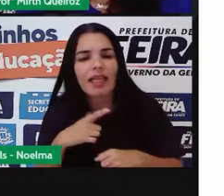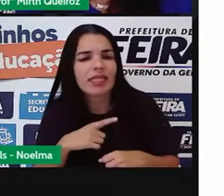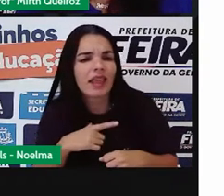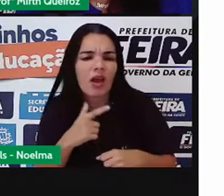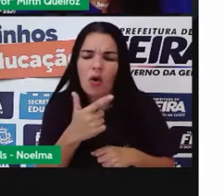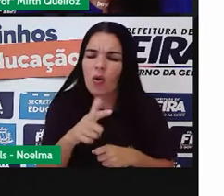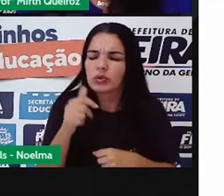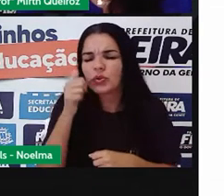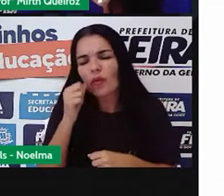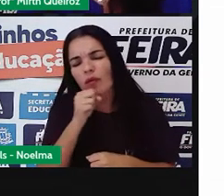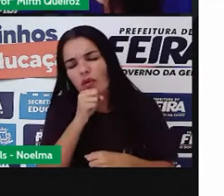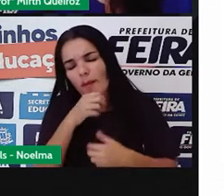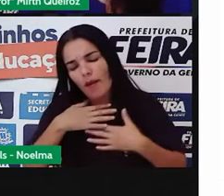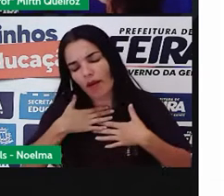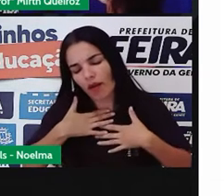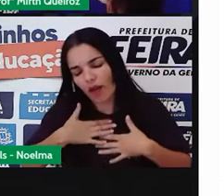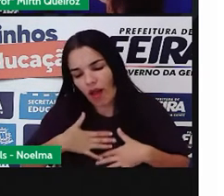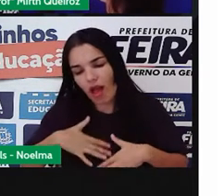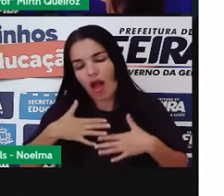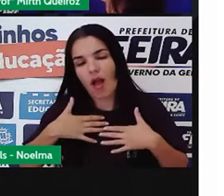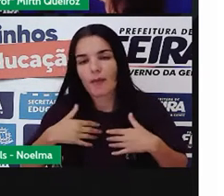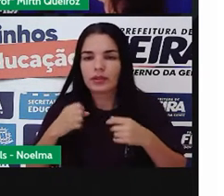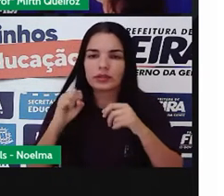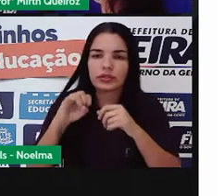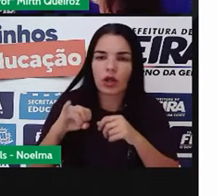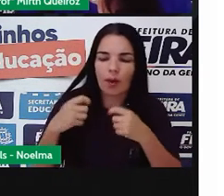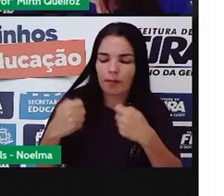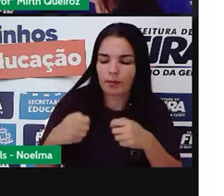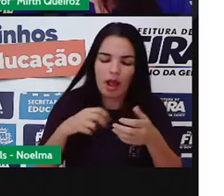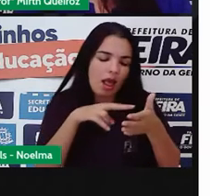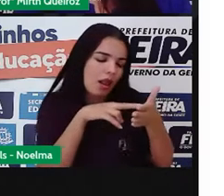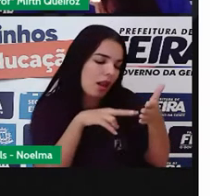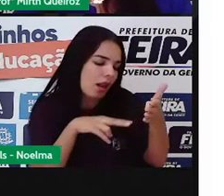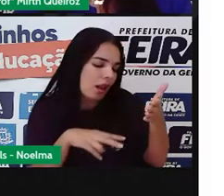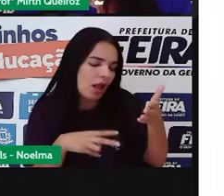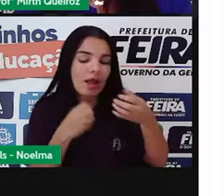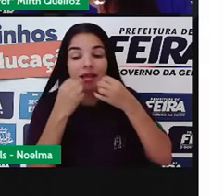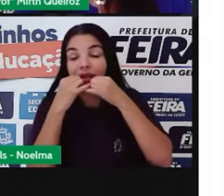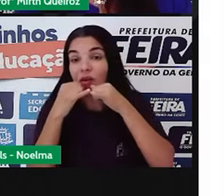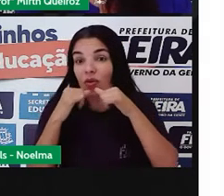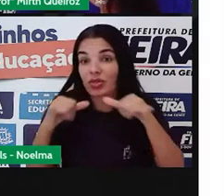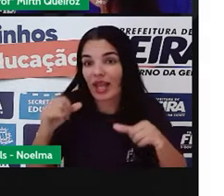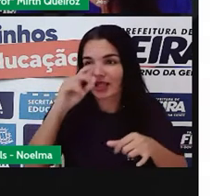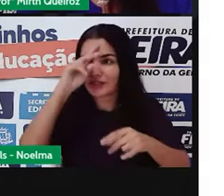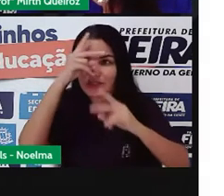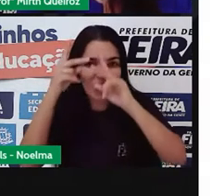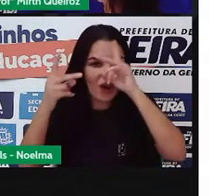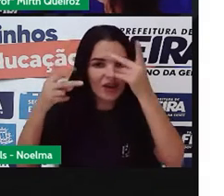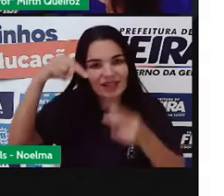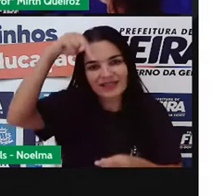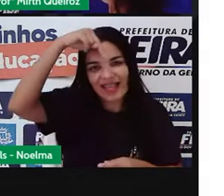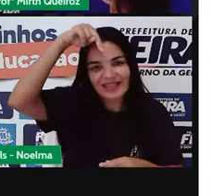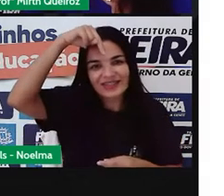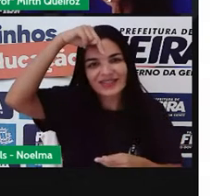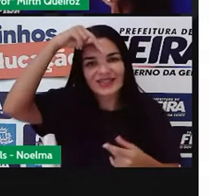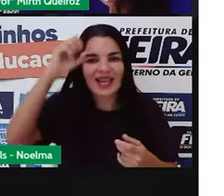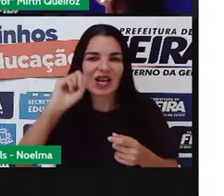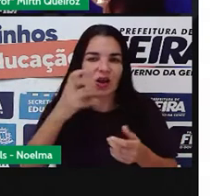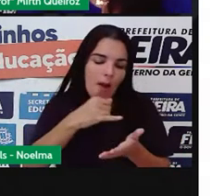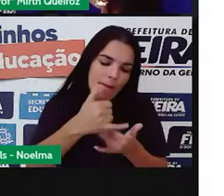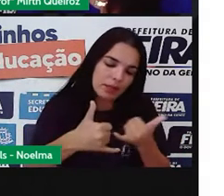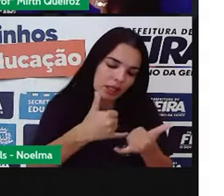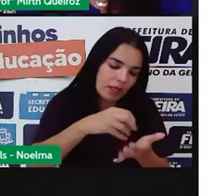são mais tranquilos, preferem fazer leitura, ler histórias, contar histórias para seus netinhos ou jogo de